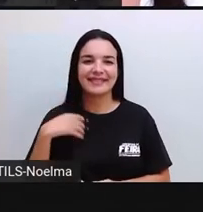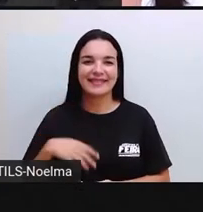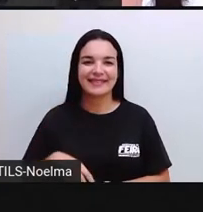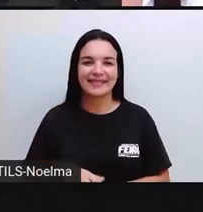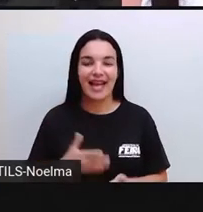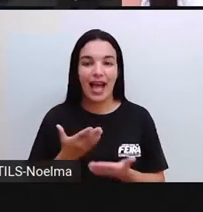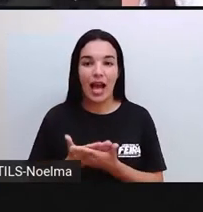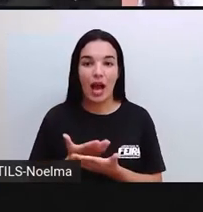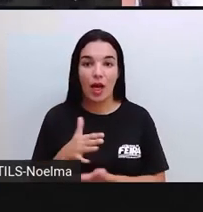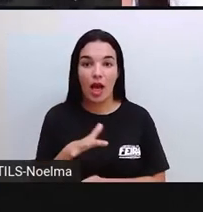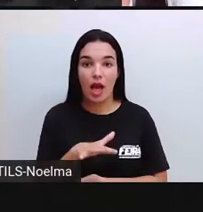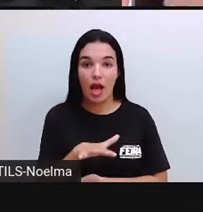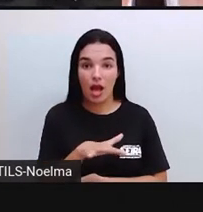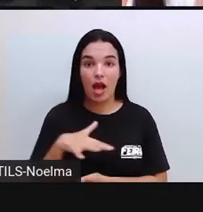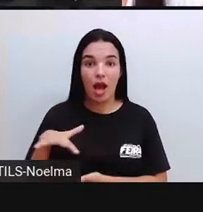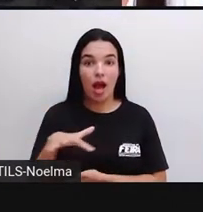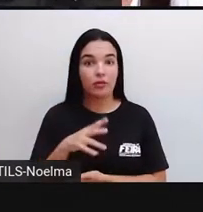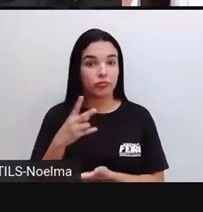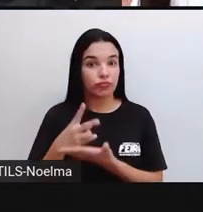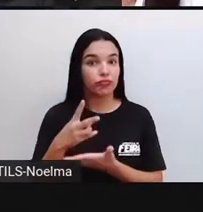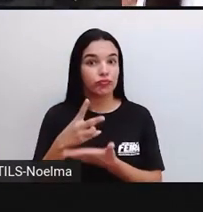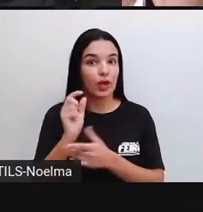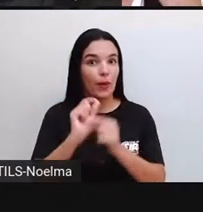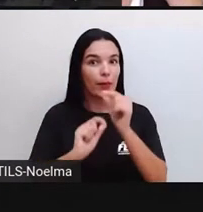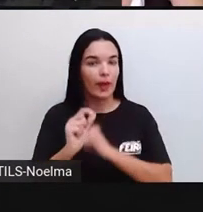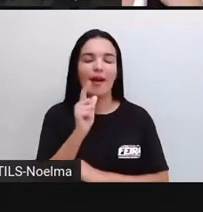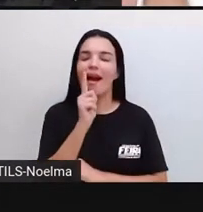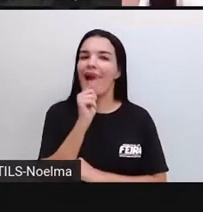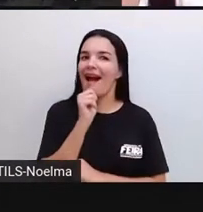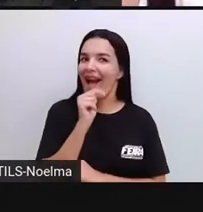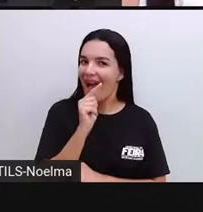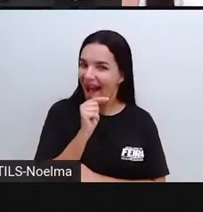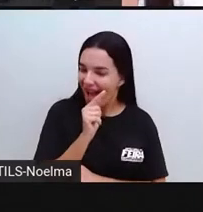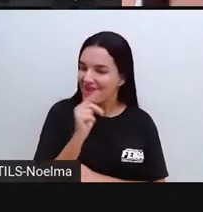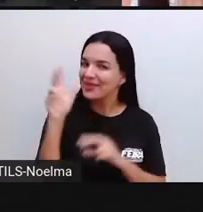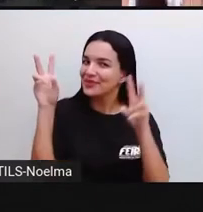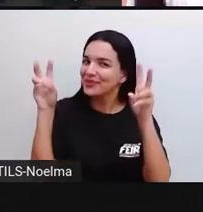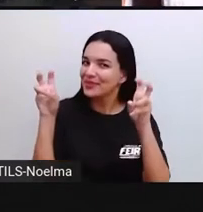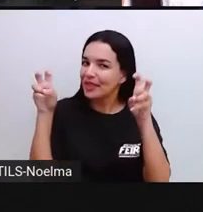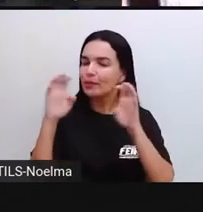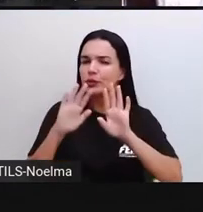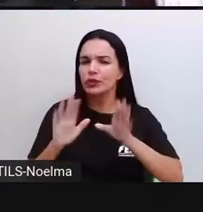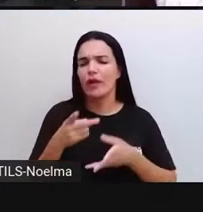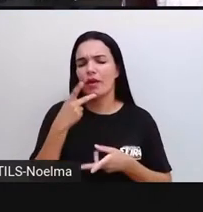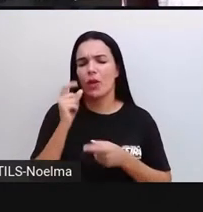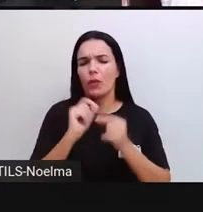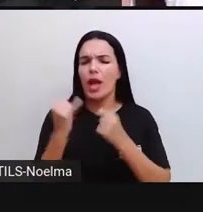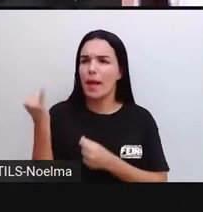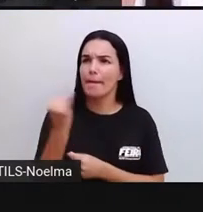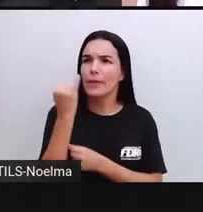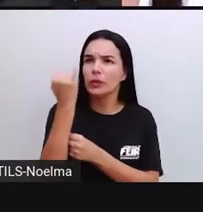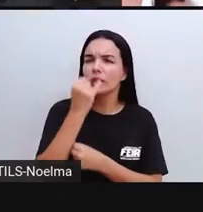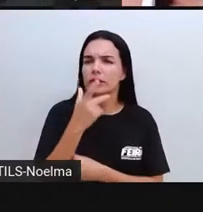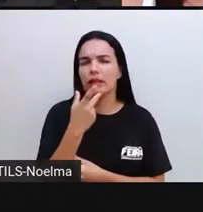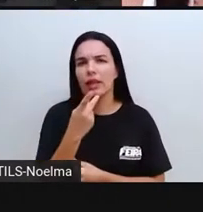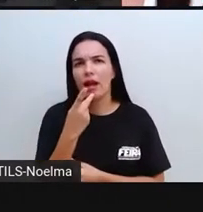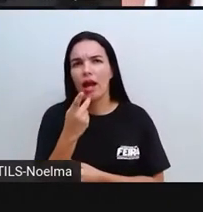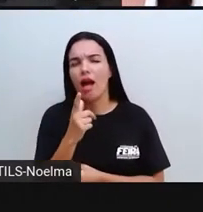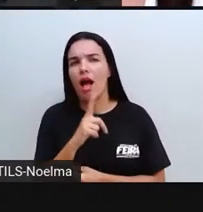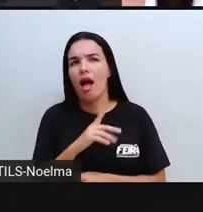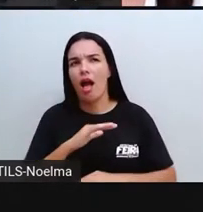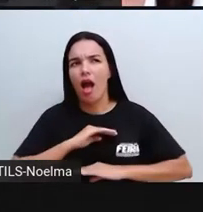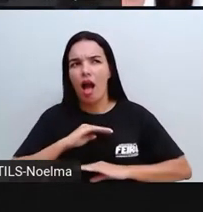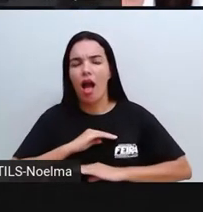Na aula de hoje nós continuaremos a falar sobre água. A gente que já falou sobre a importância da água para o nosso corpo, nós que